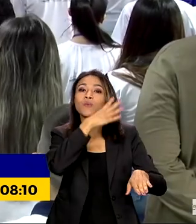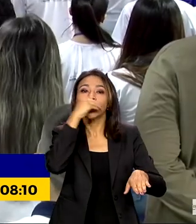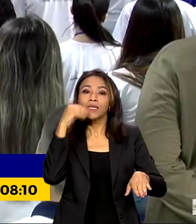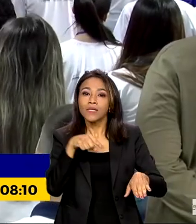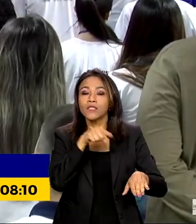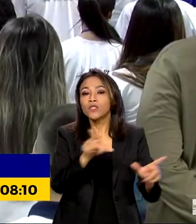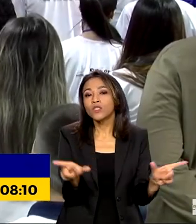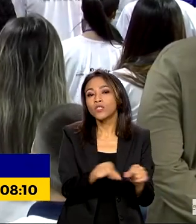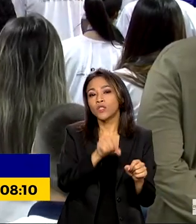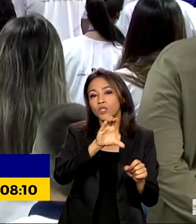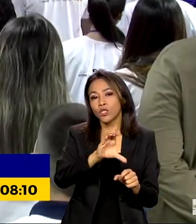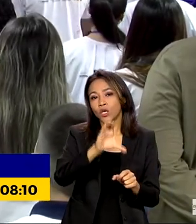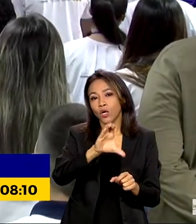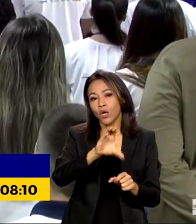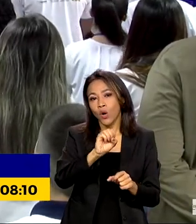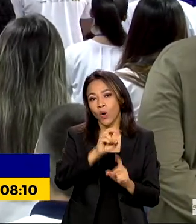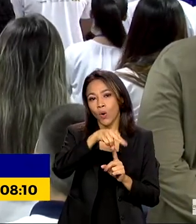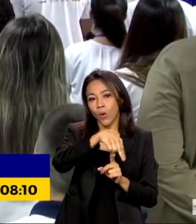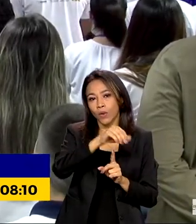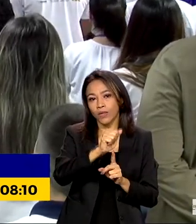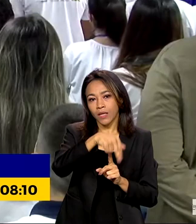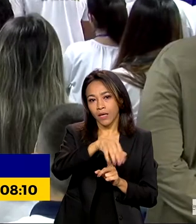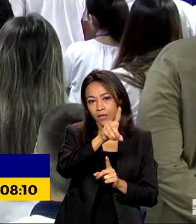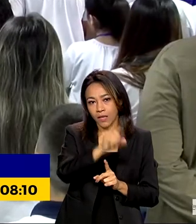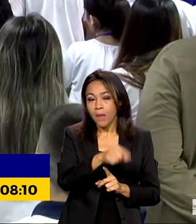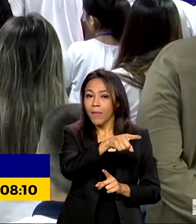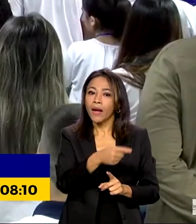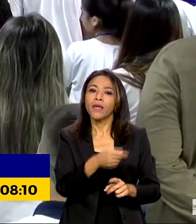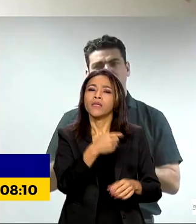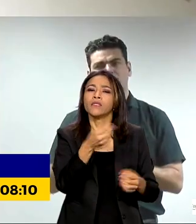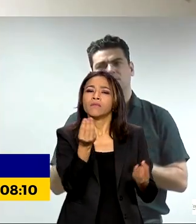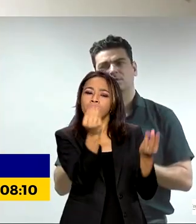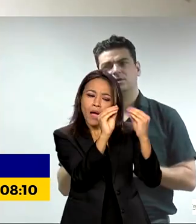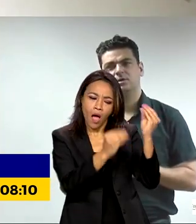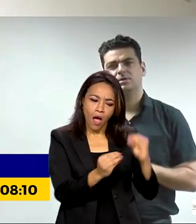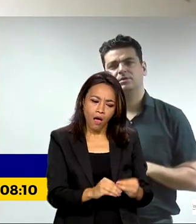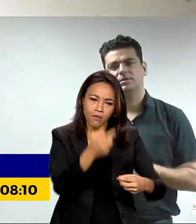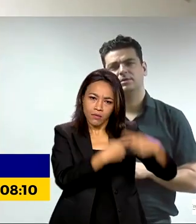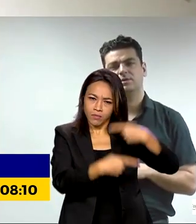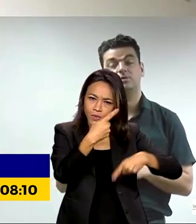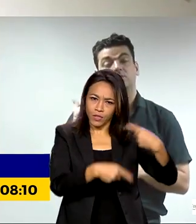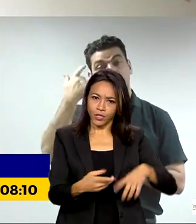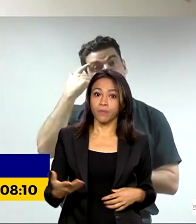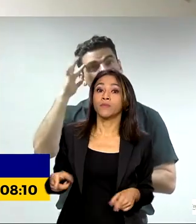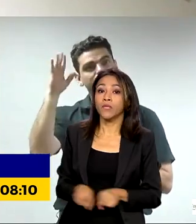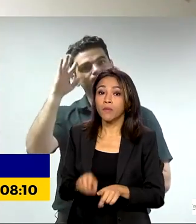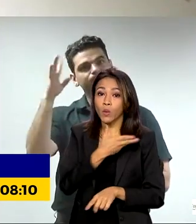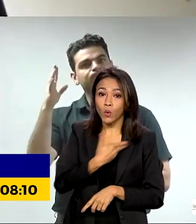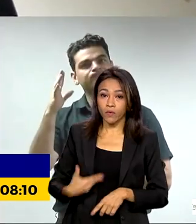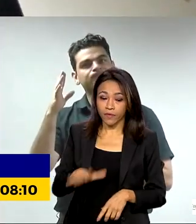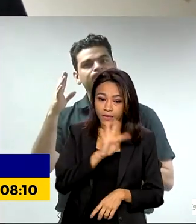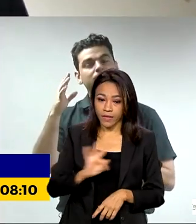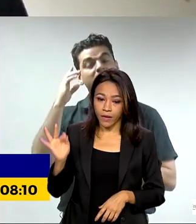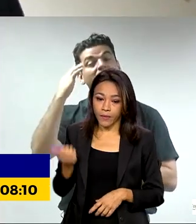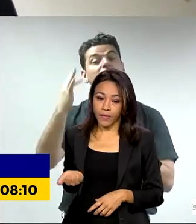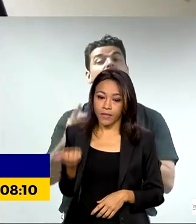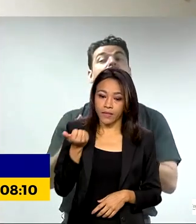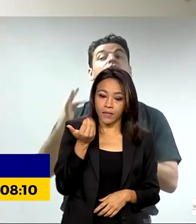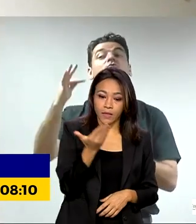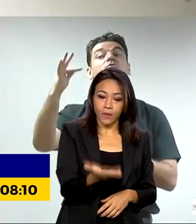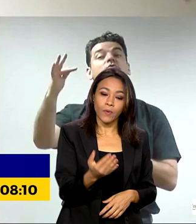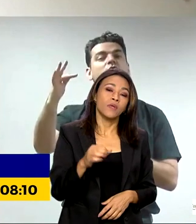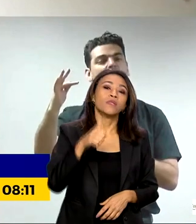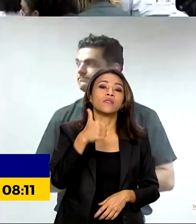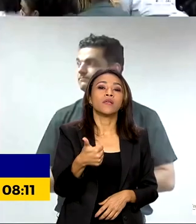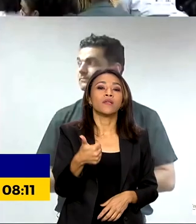para subsidiar a formulação de políticas públicas. Além disso, o governo federal entregou 120